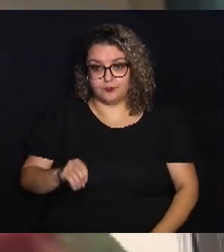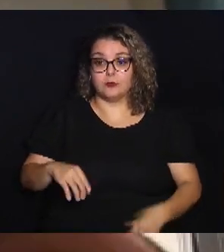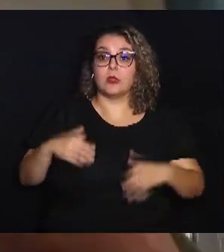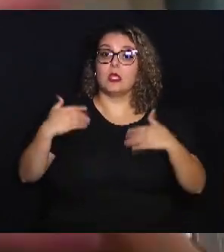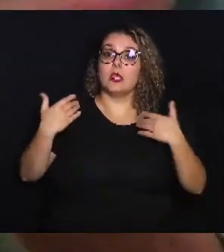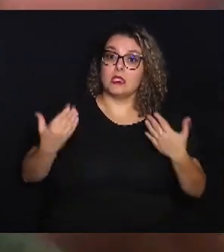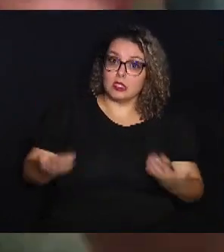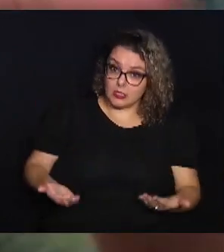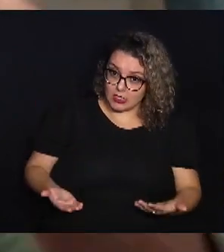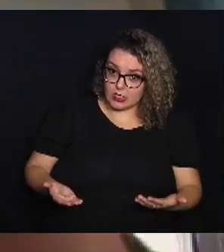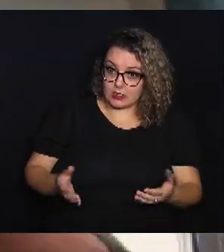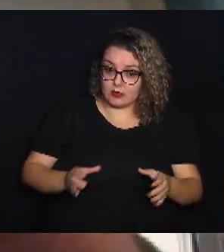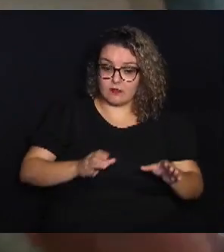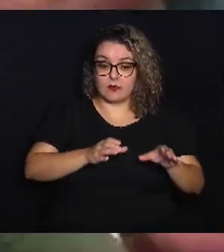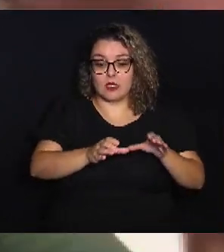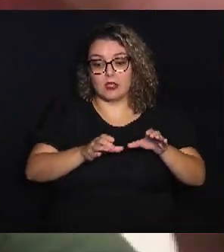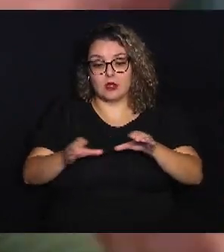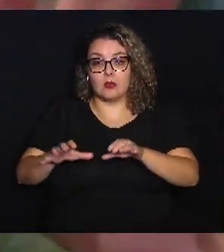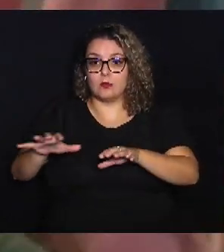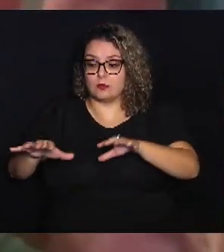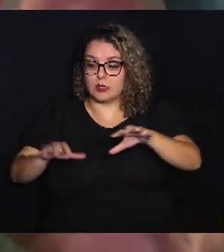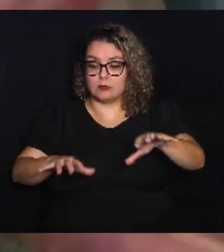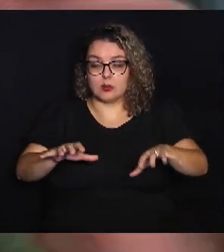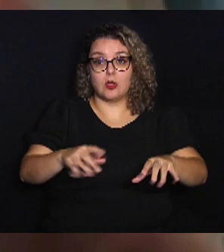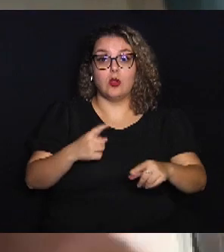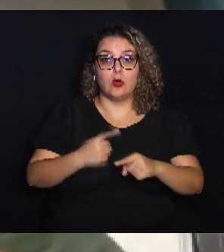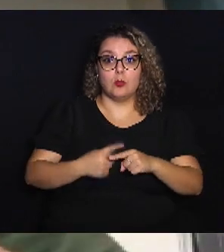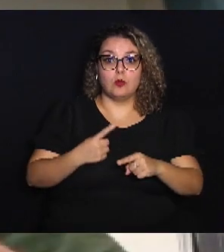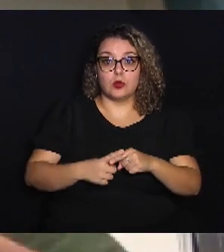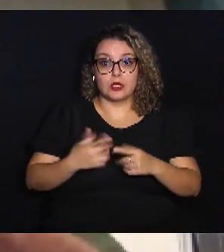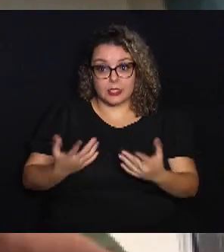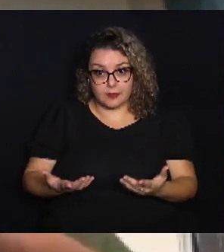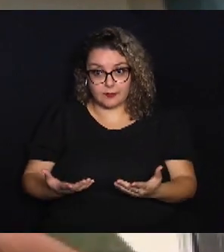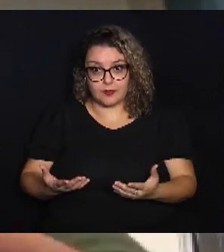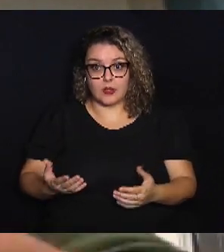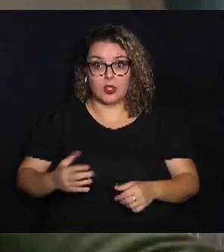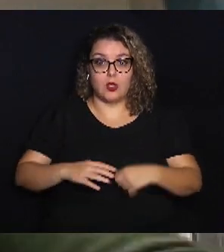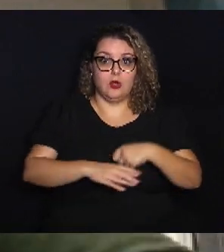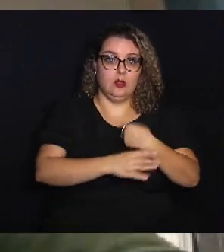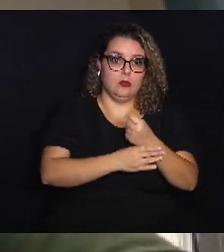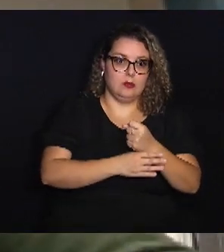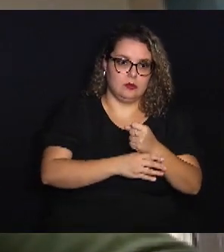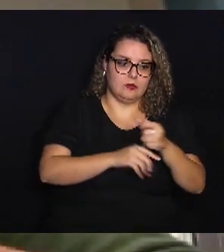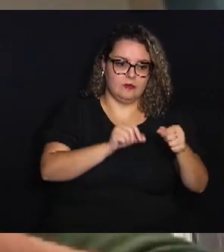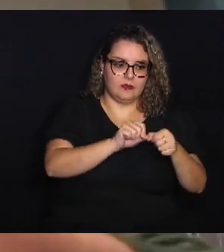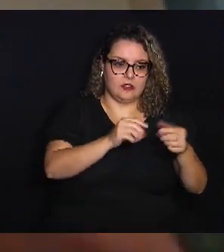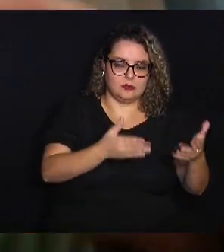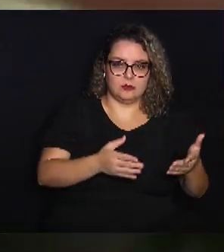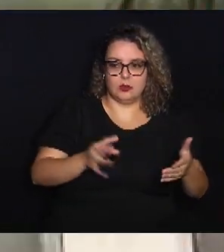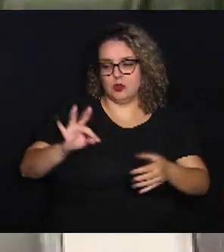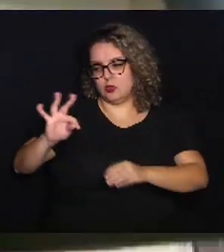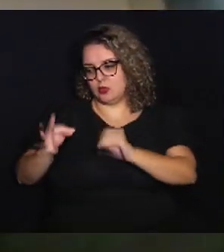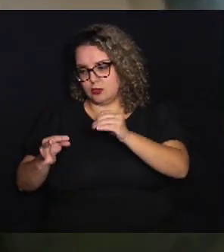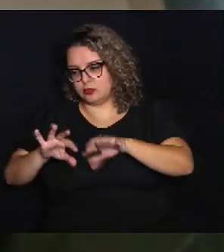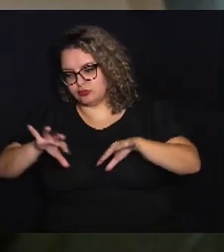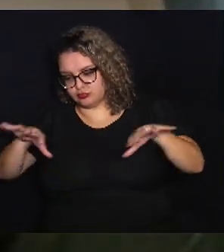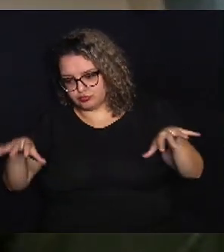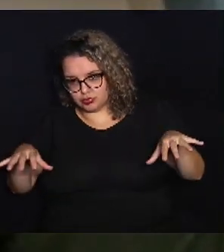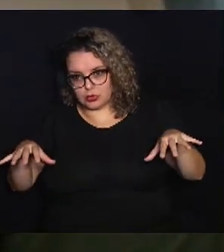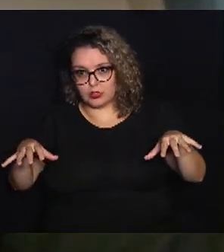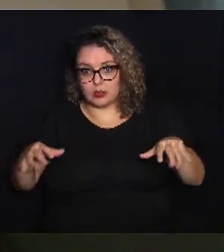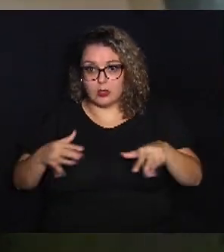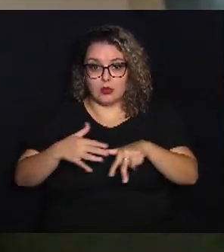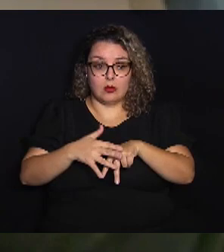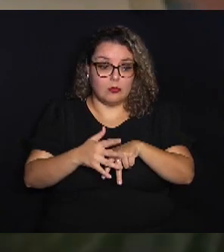E aí ele vai coordenar a equipe. Porque senão, o fisioterapeuta puxa para um lado, o teó puxa para o